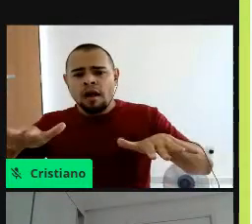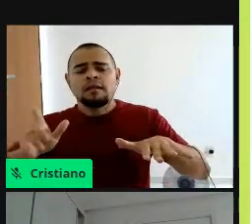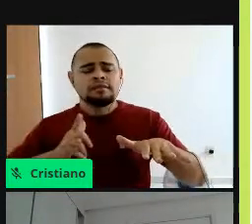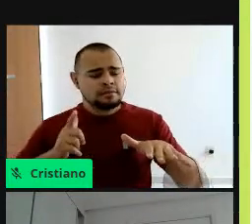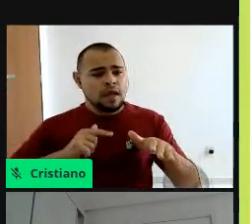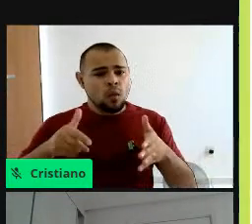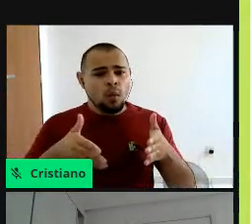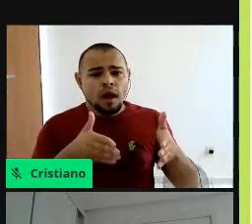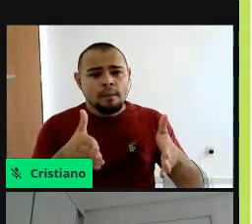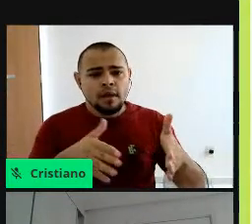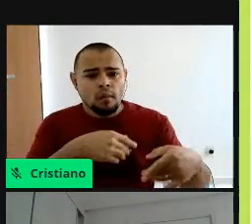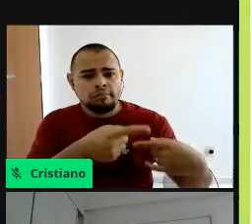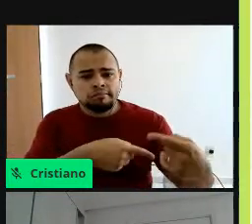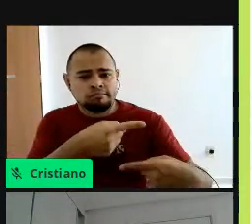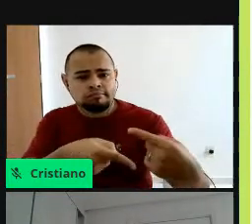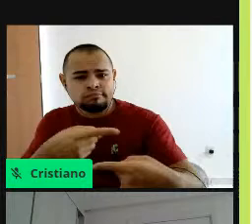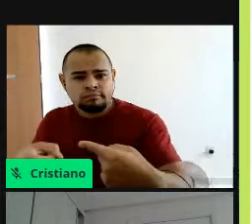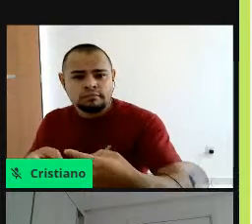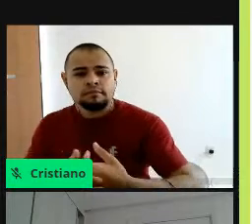trajeto.